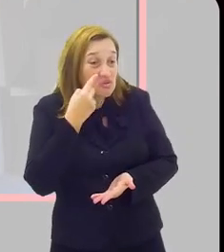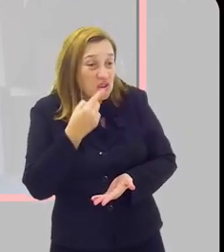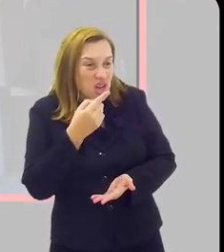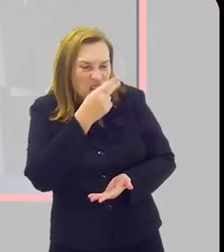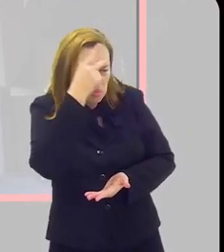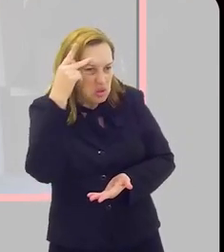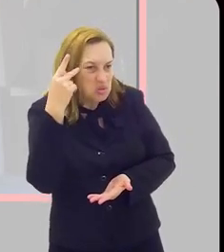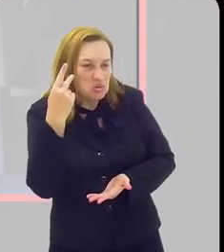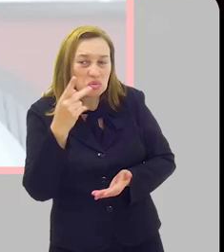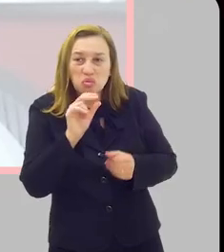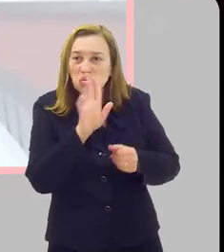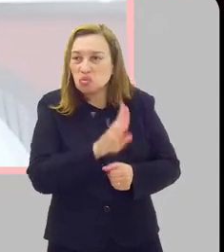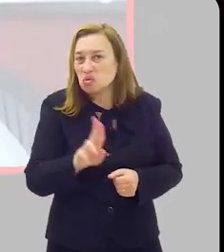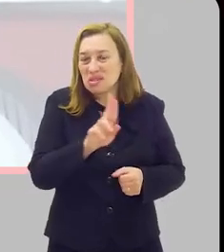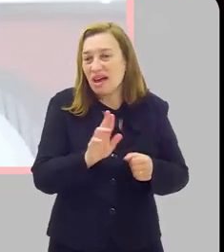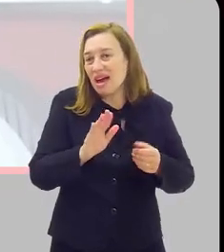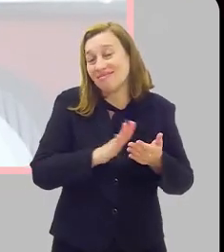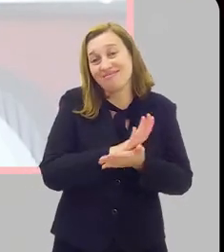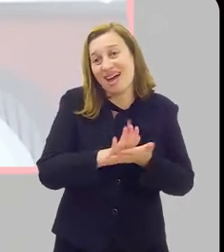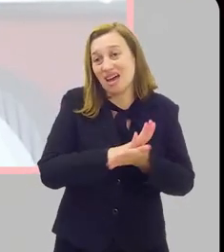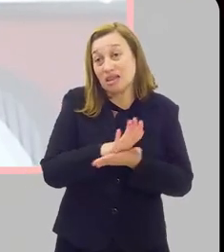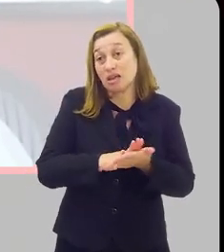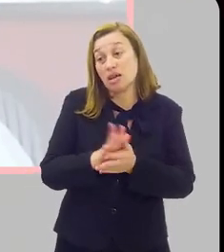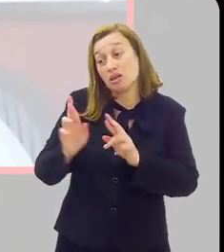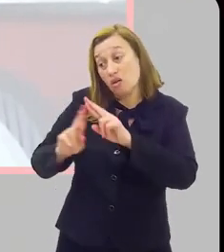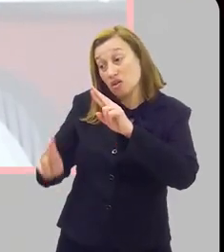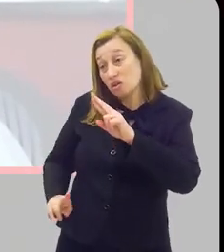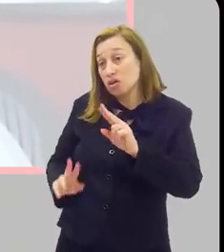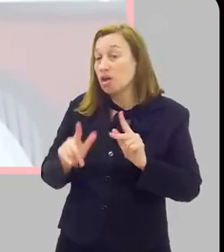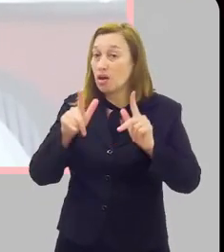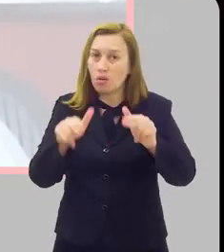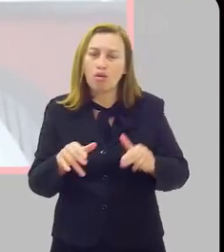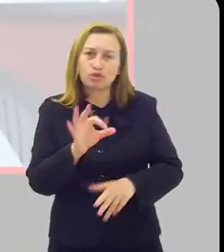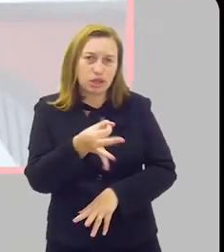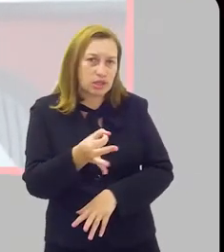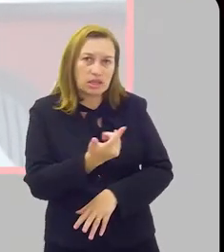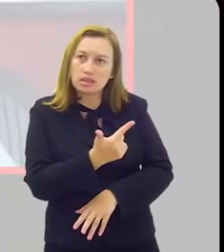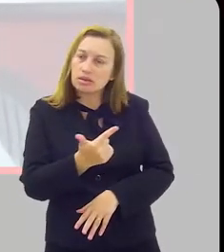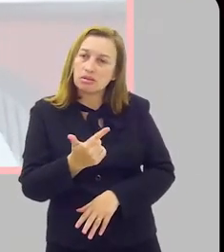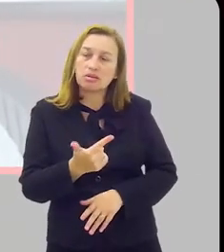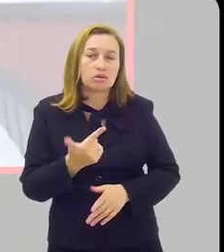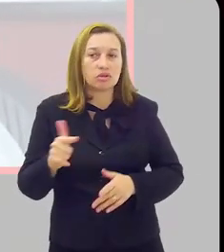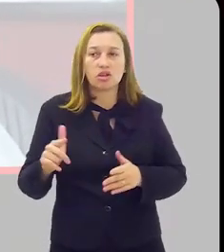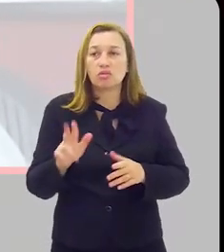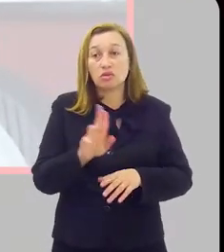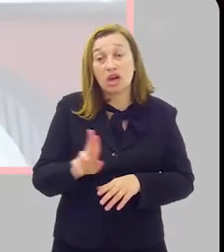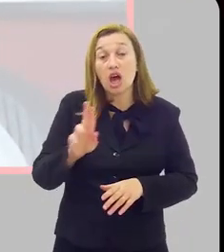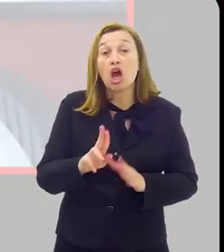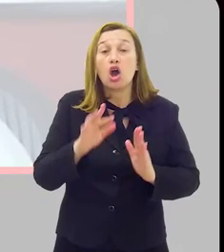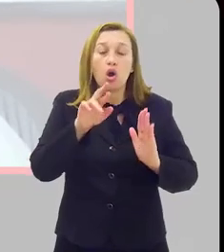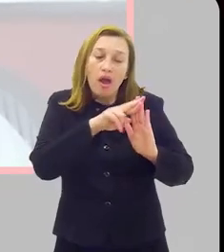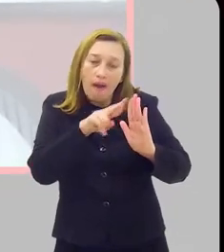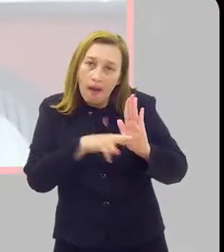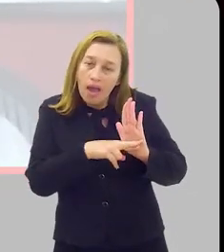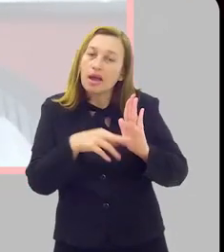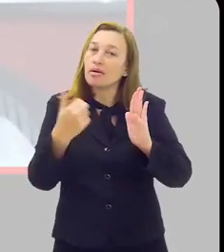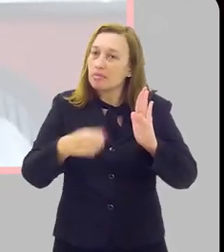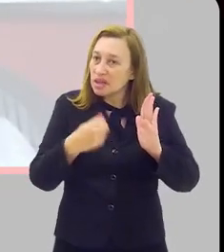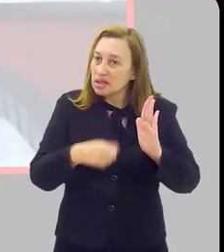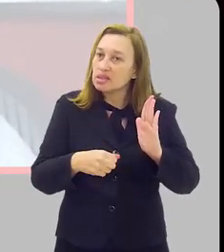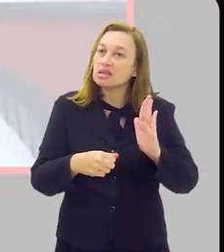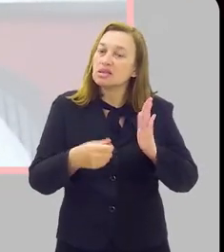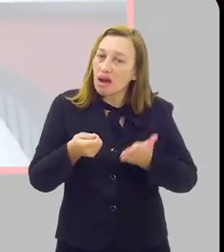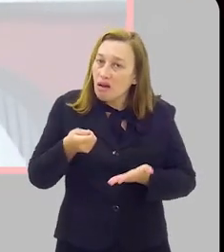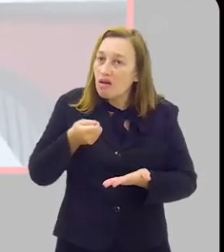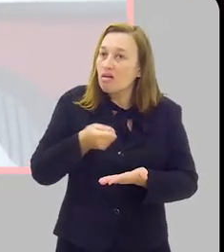não está sendo usada na UFRJ, eu tenho certeza disso. Então, normas têm que, para se justificar, elas têm que ter uma boa